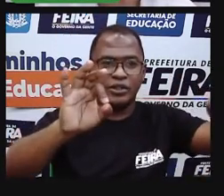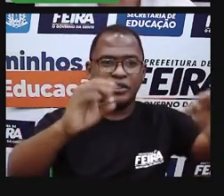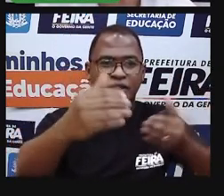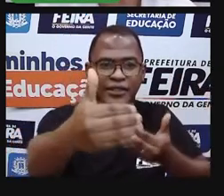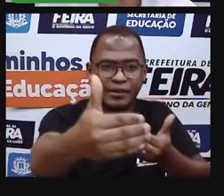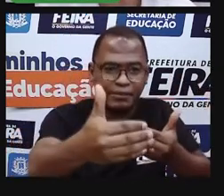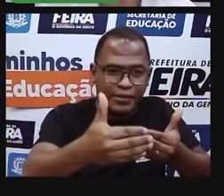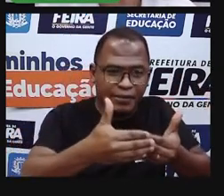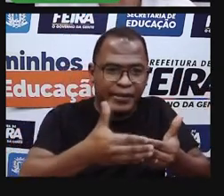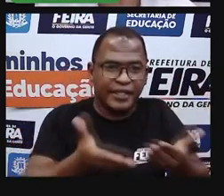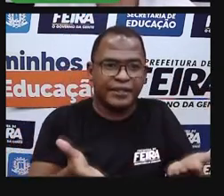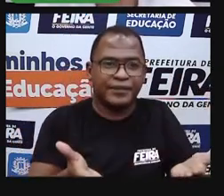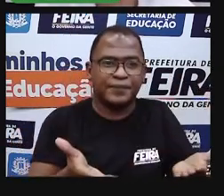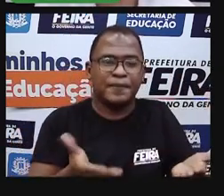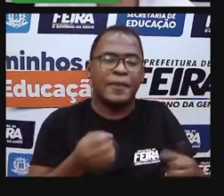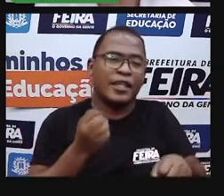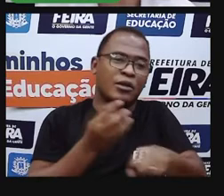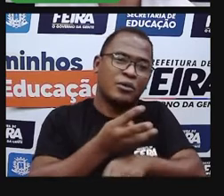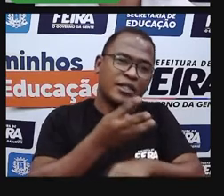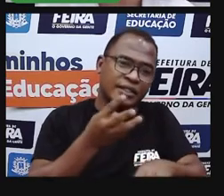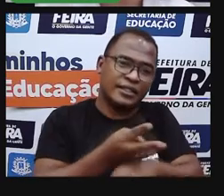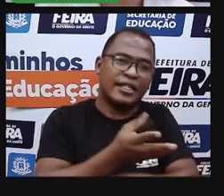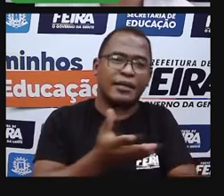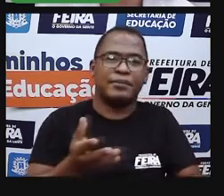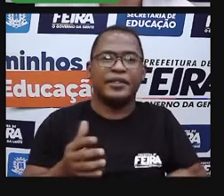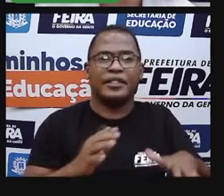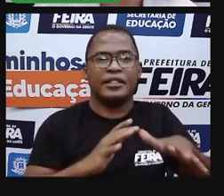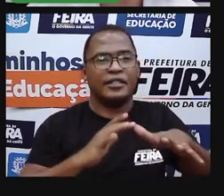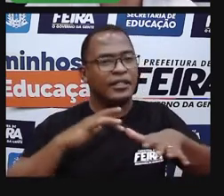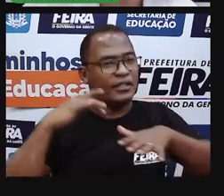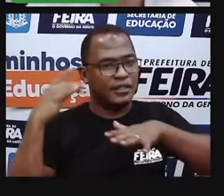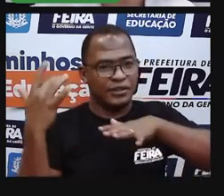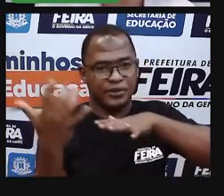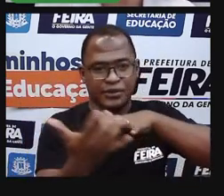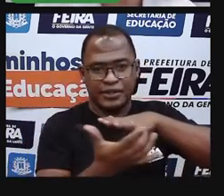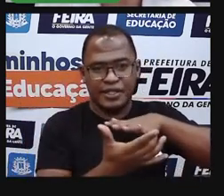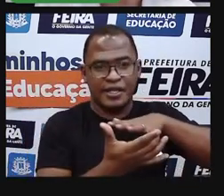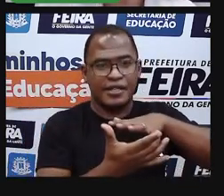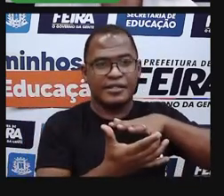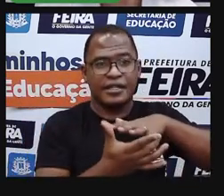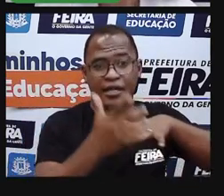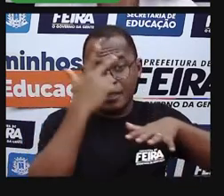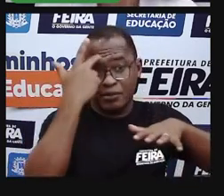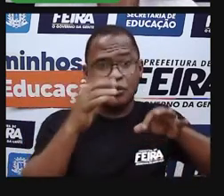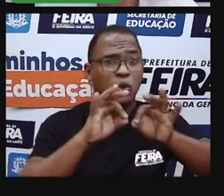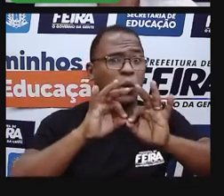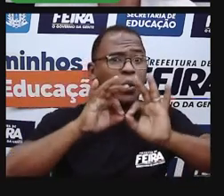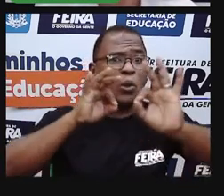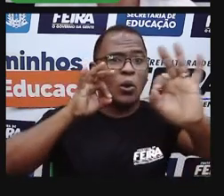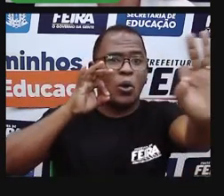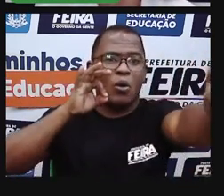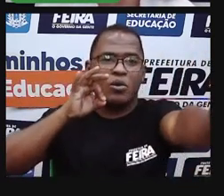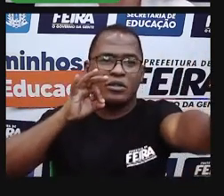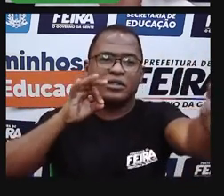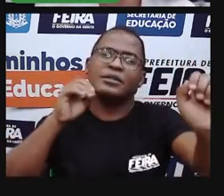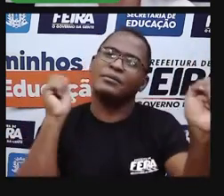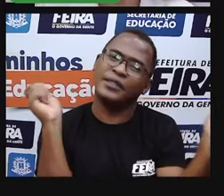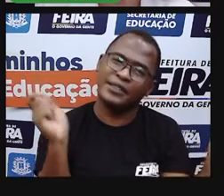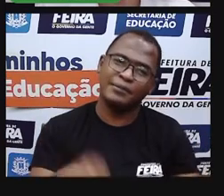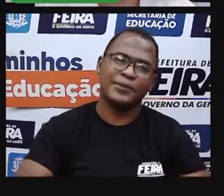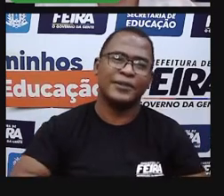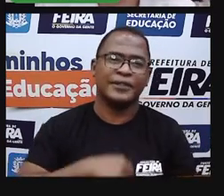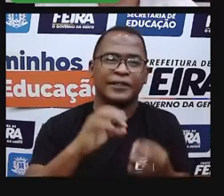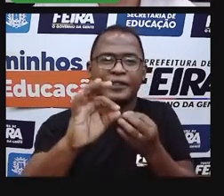do WhatsApp. Então, as pessoas que estão longe, de alguma maneira, busca formas de se aproximar, estudar, trabalhar,